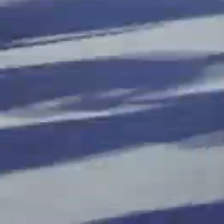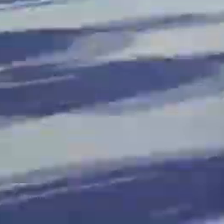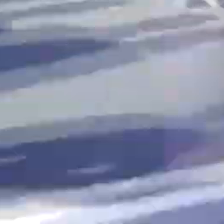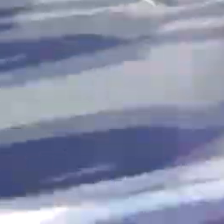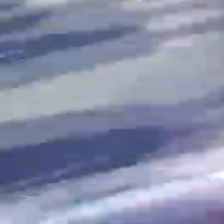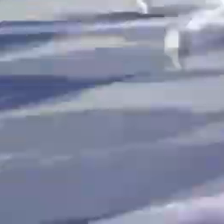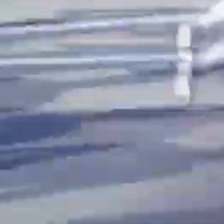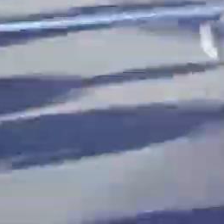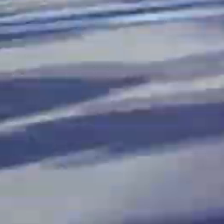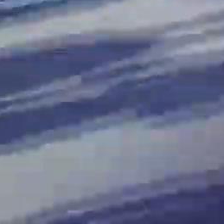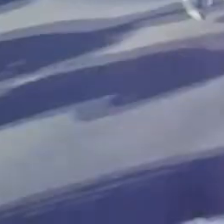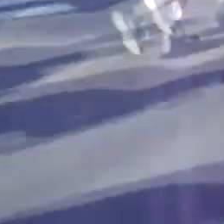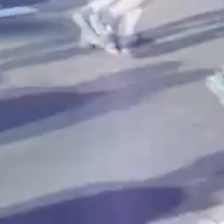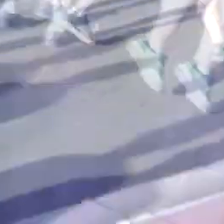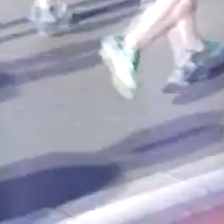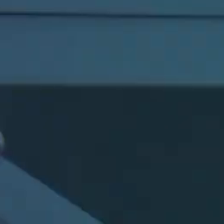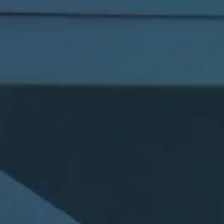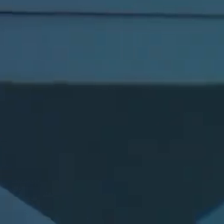Pernas